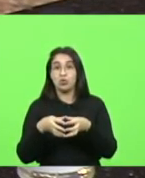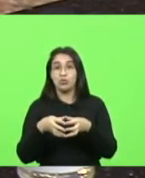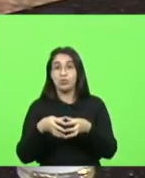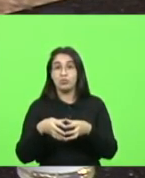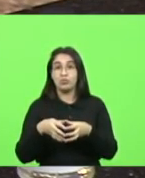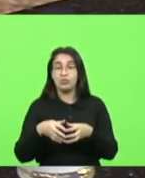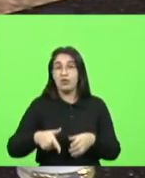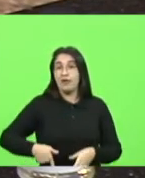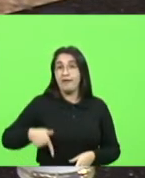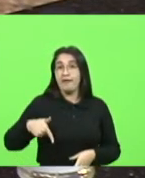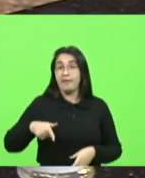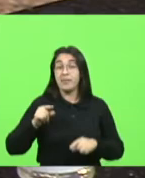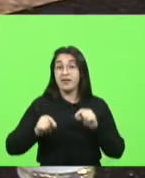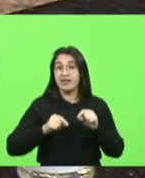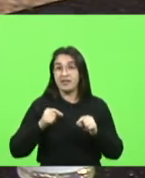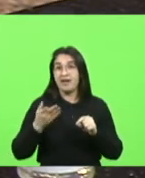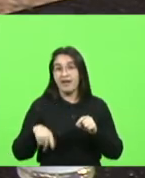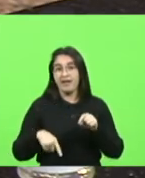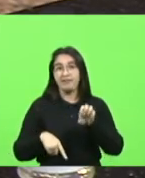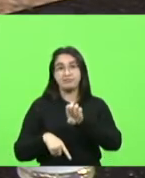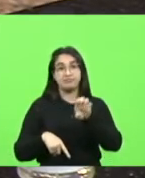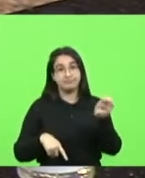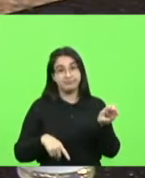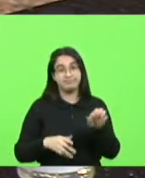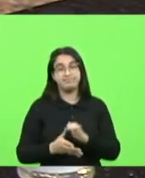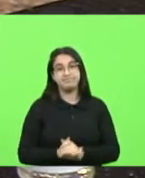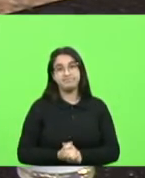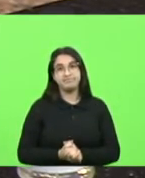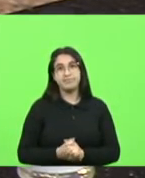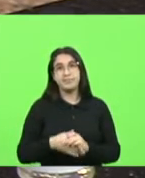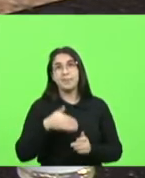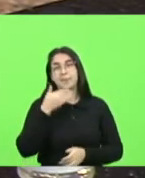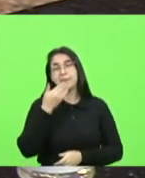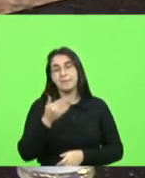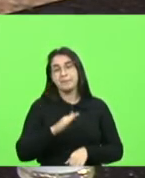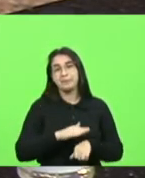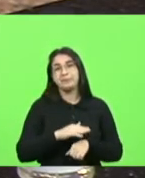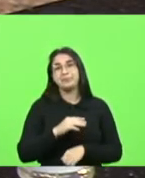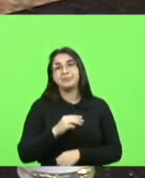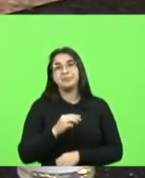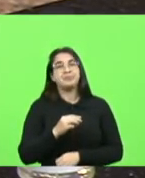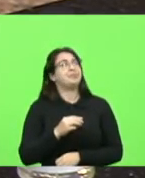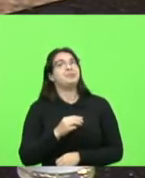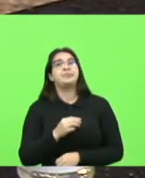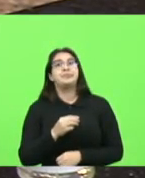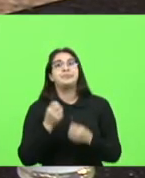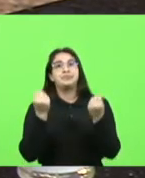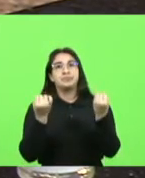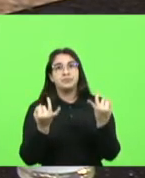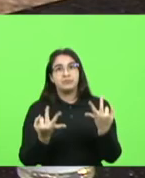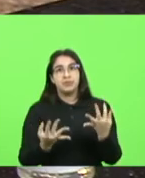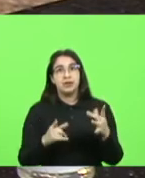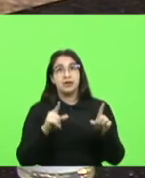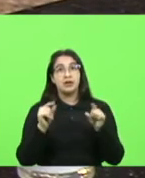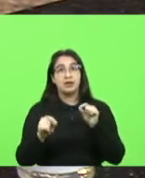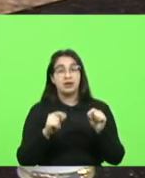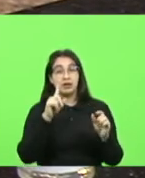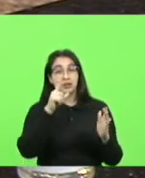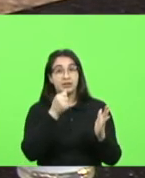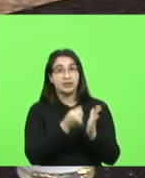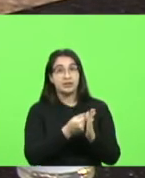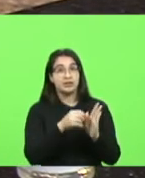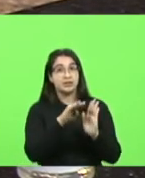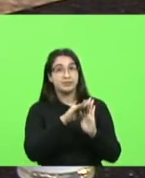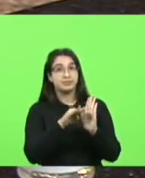onde a esquerda ascendeu ao poder por isso senhor presidente eu peço só mais 30 segundos para eu explicar sobre quais foram as medidas que nós tomamos a esse